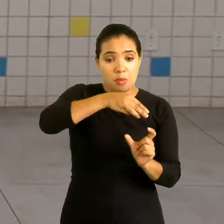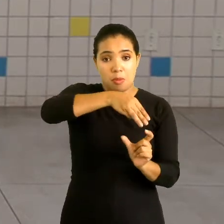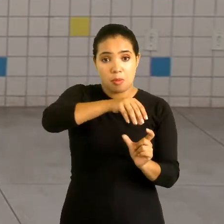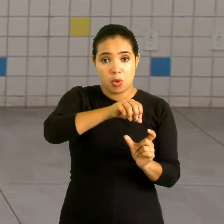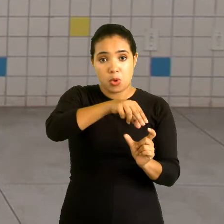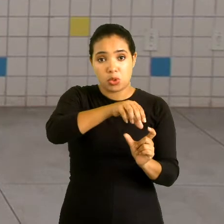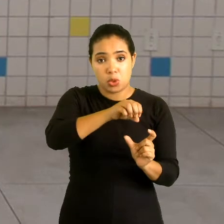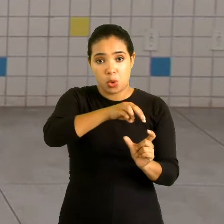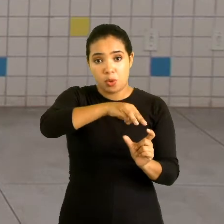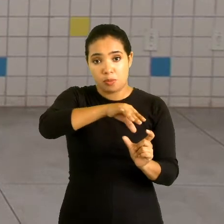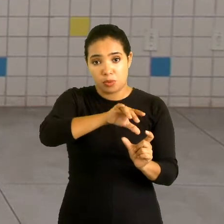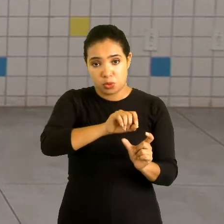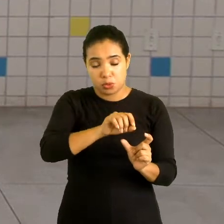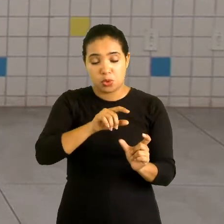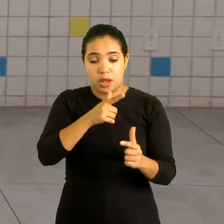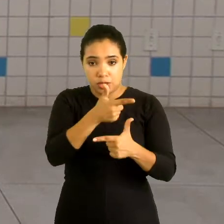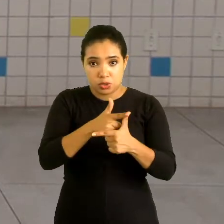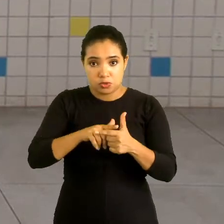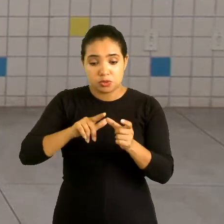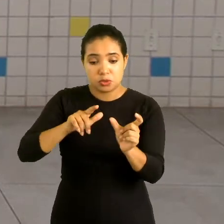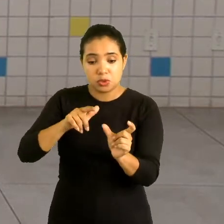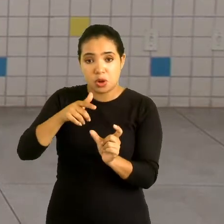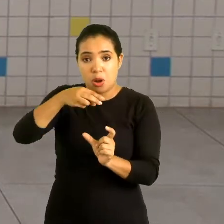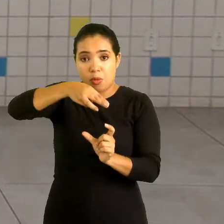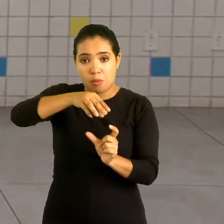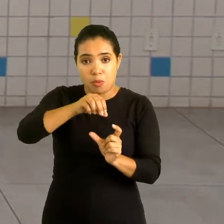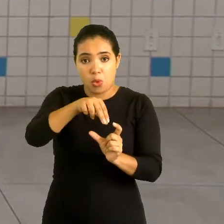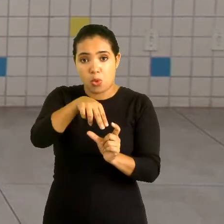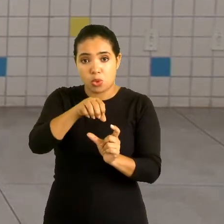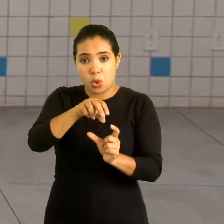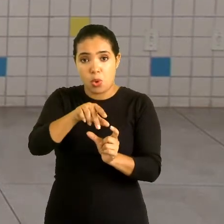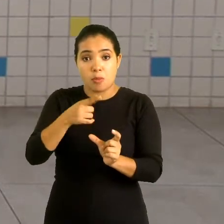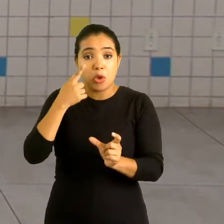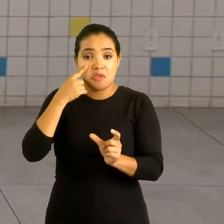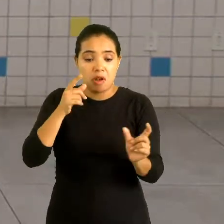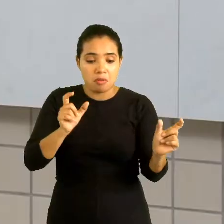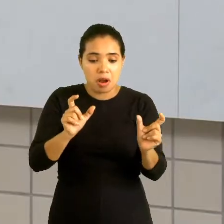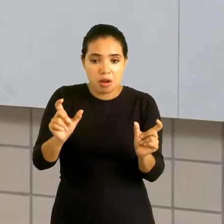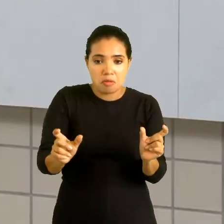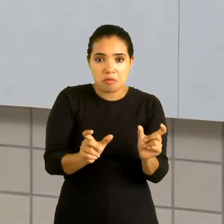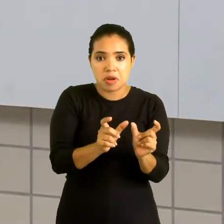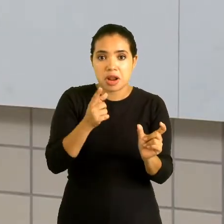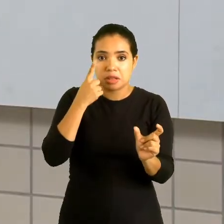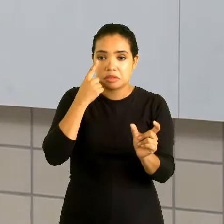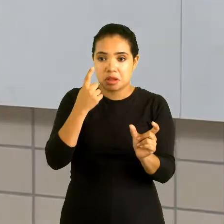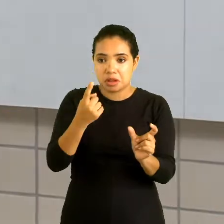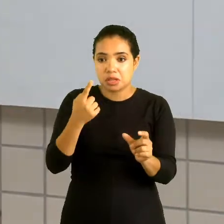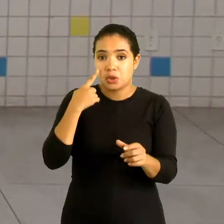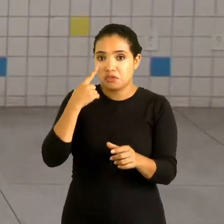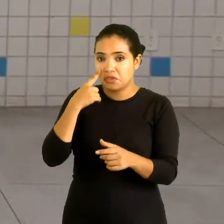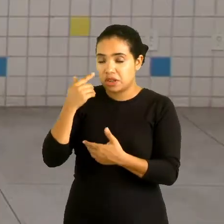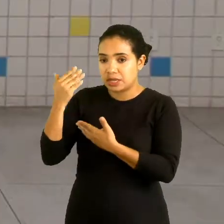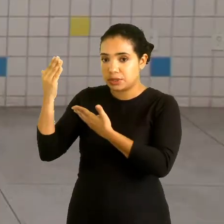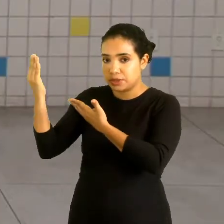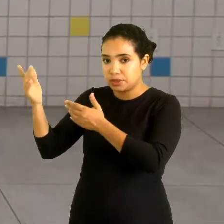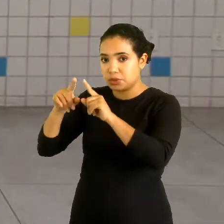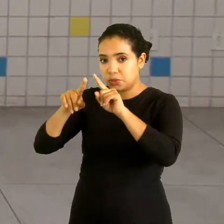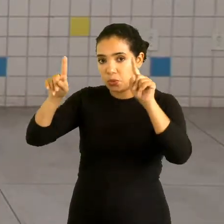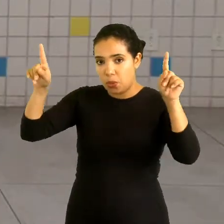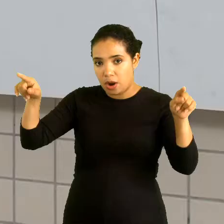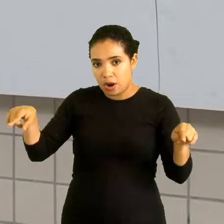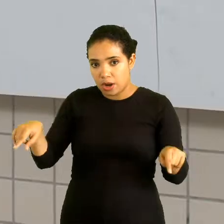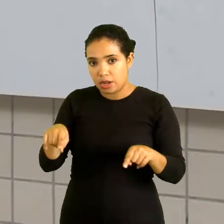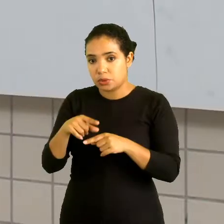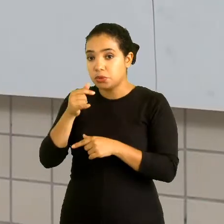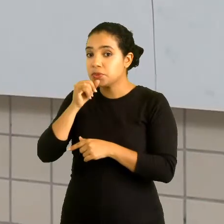trouxe para vocês alguns exemplos interessantes aqui no nosso quadro. Vejam só. Eu tenho o seguinte, no nosso